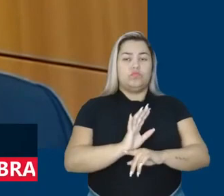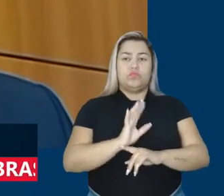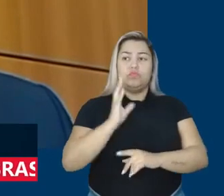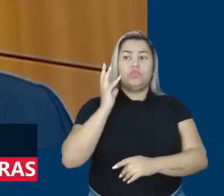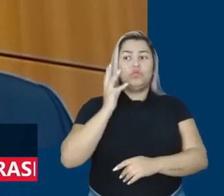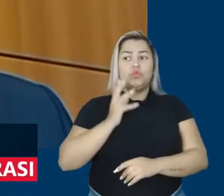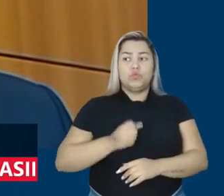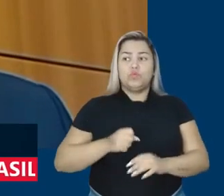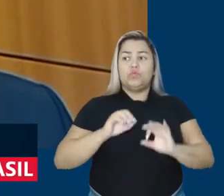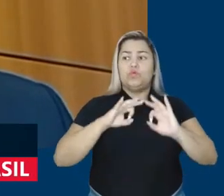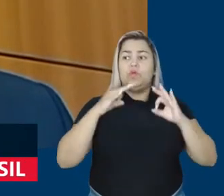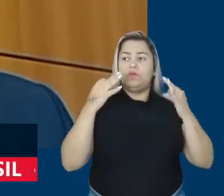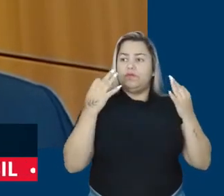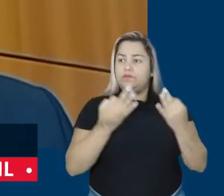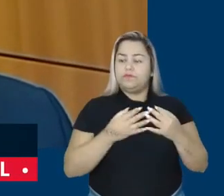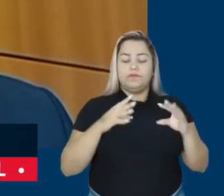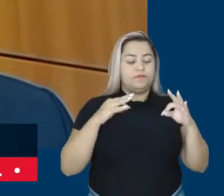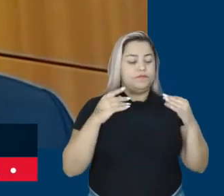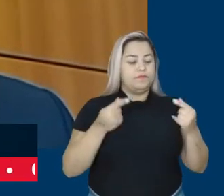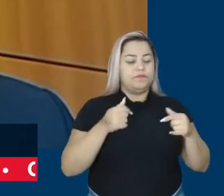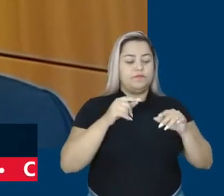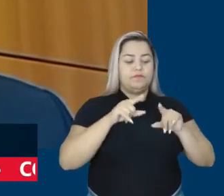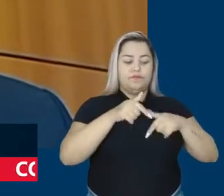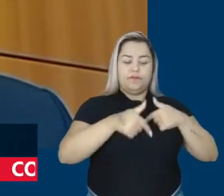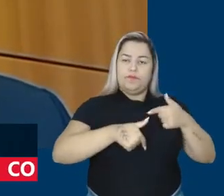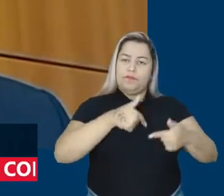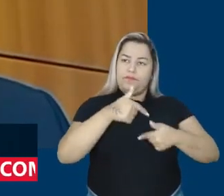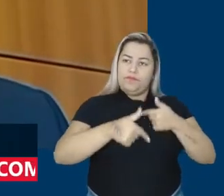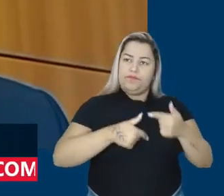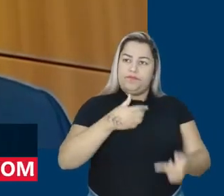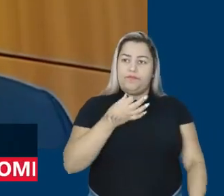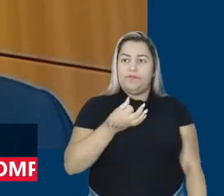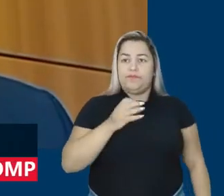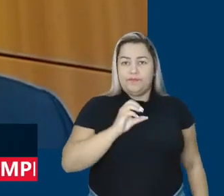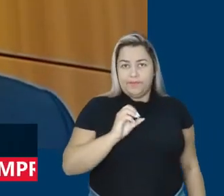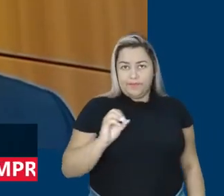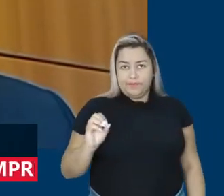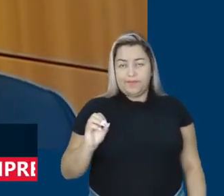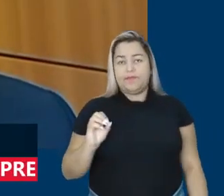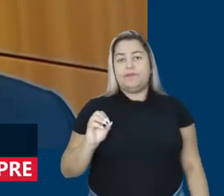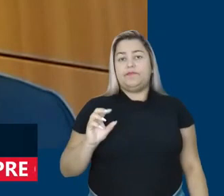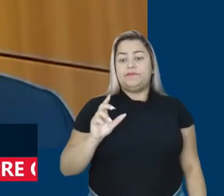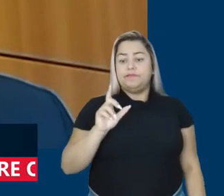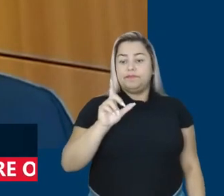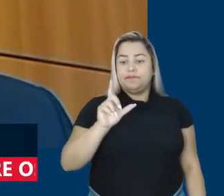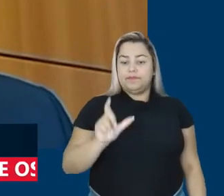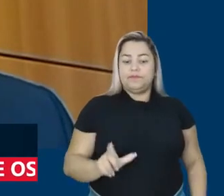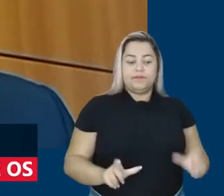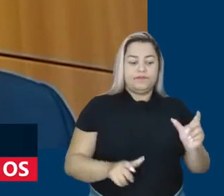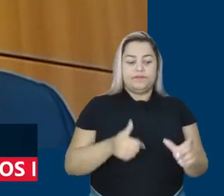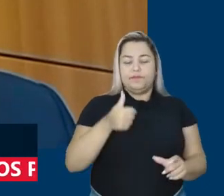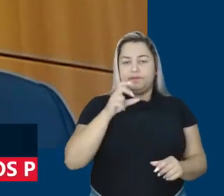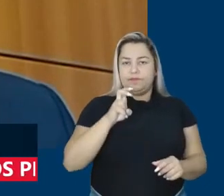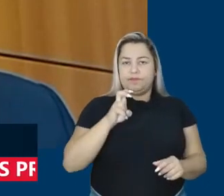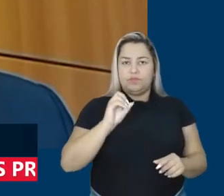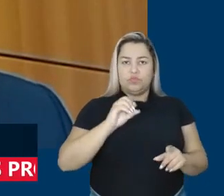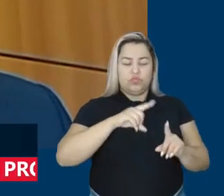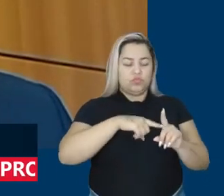Família para todos os trabalhadores para 600 e mais 150 para quem tem mais um filho,